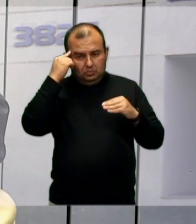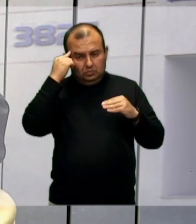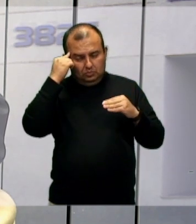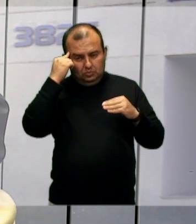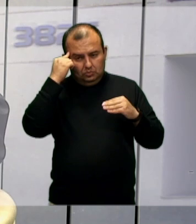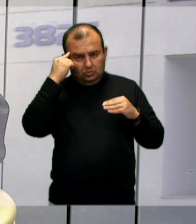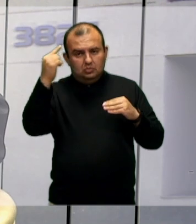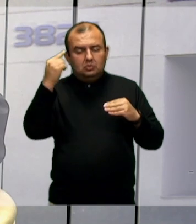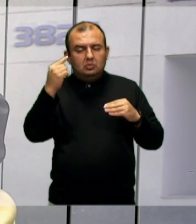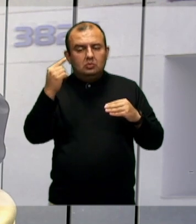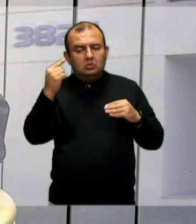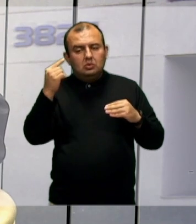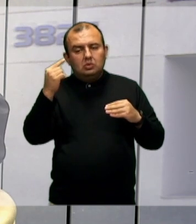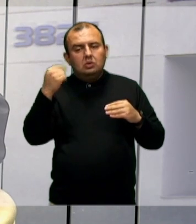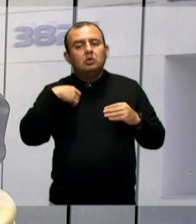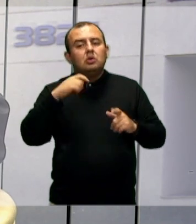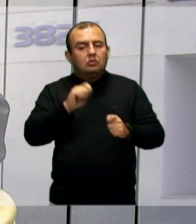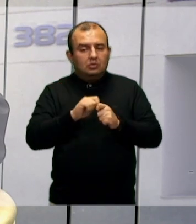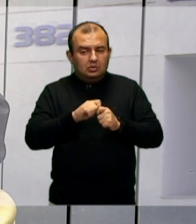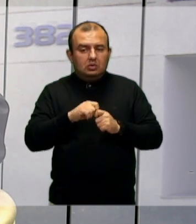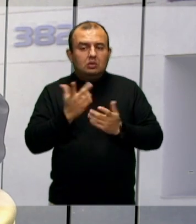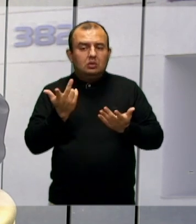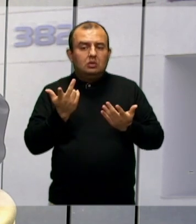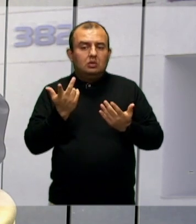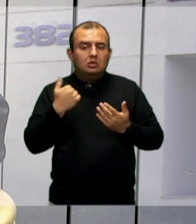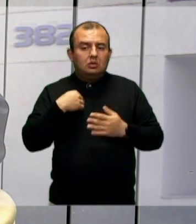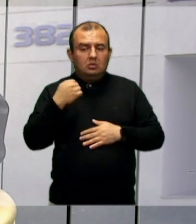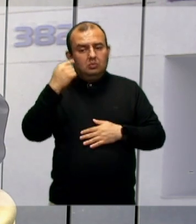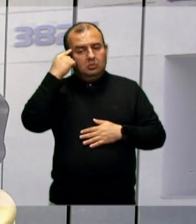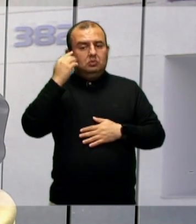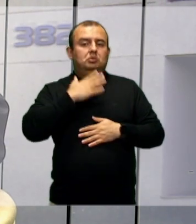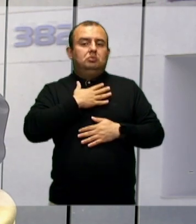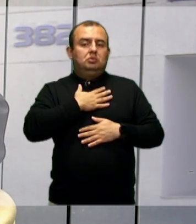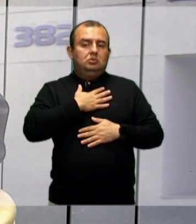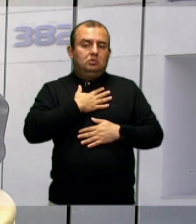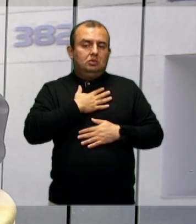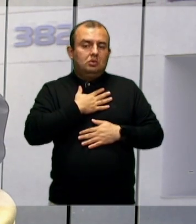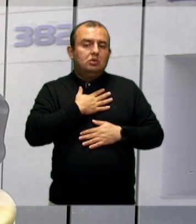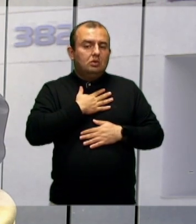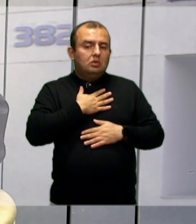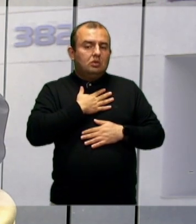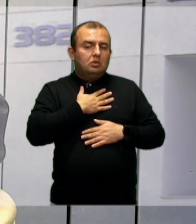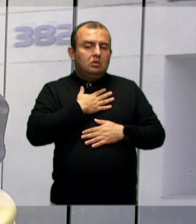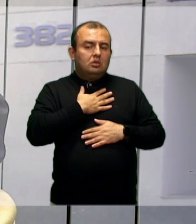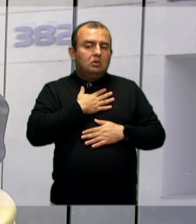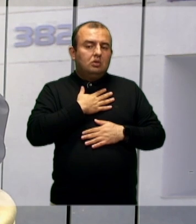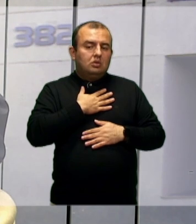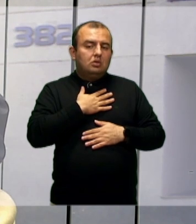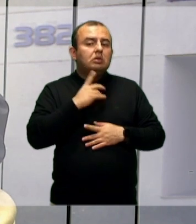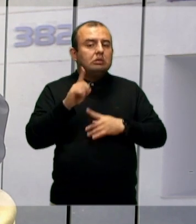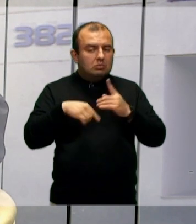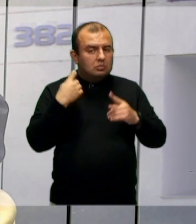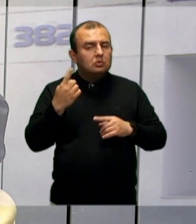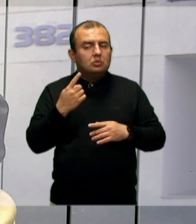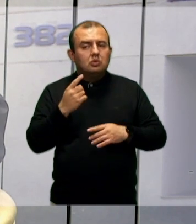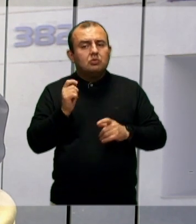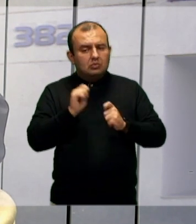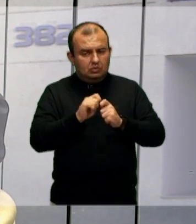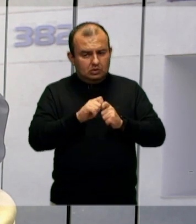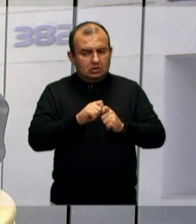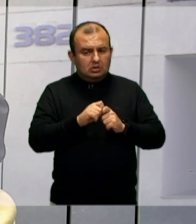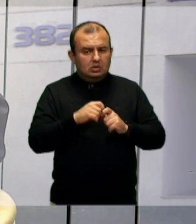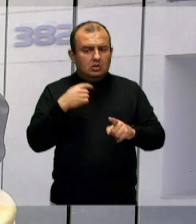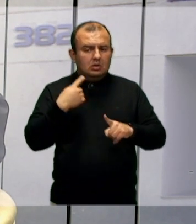botar, né, como que eu vou fazer. Mas foi um pensamento que eu tinha para mim. Eu pensei, não, eu vou... Depois que eu pensei, falei, não, vou fazer.